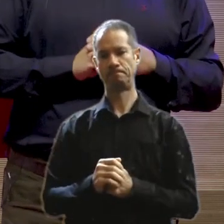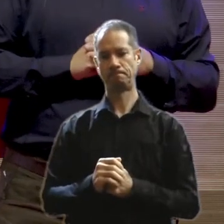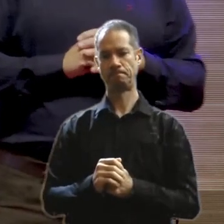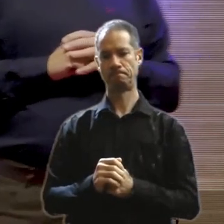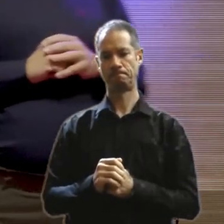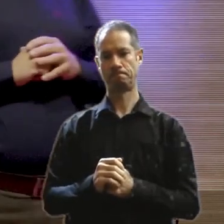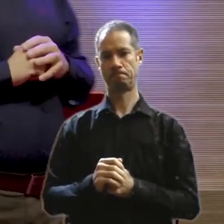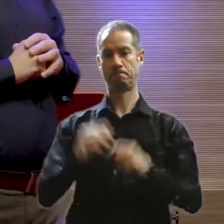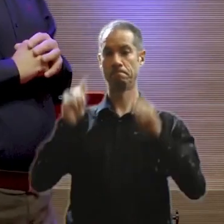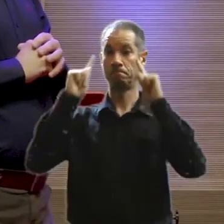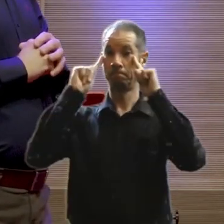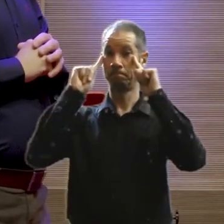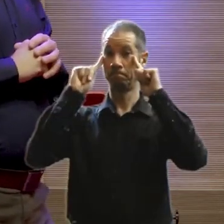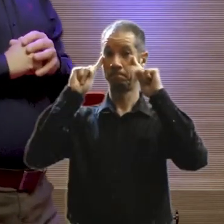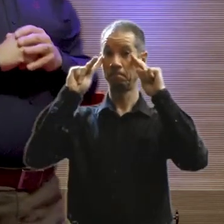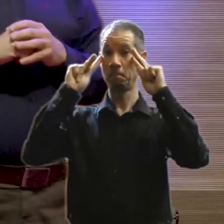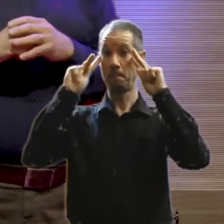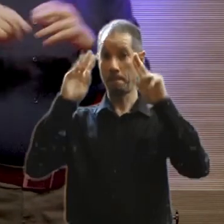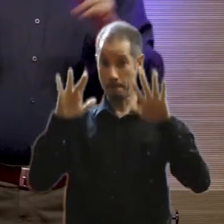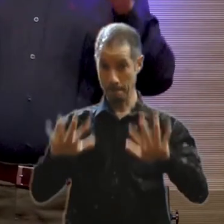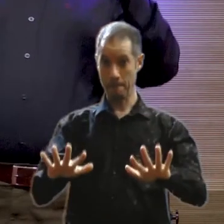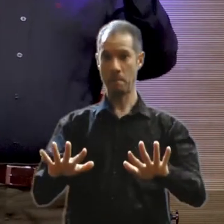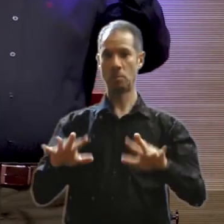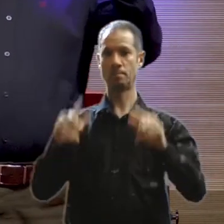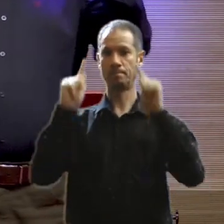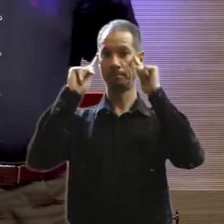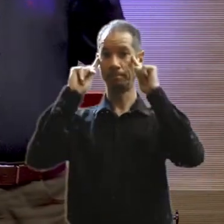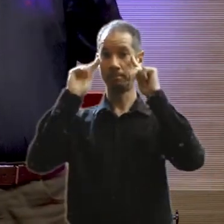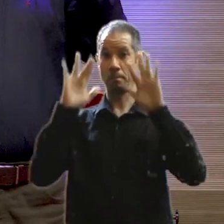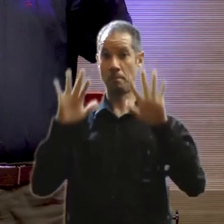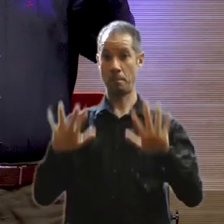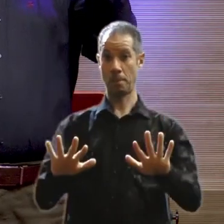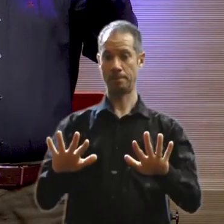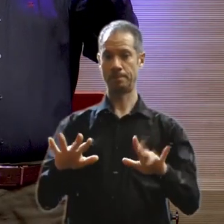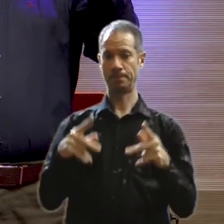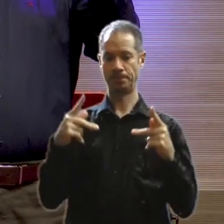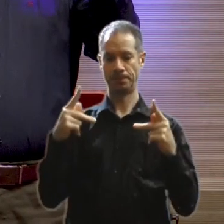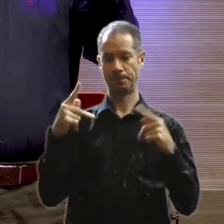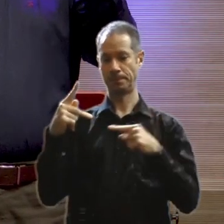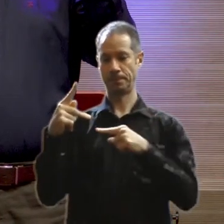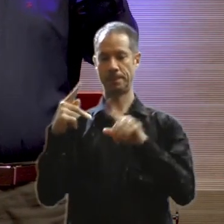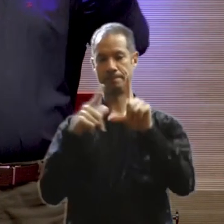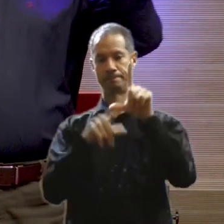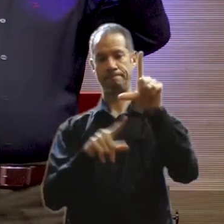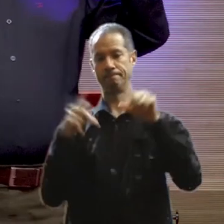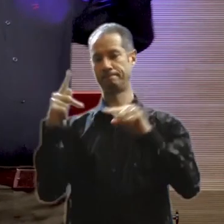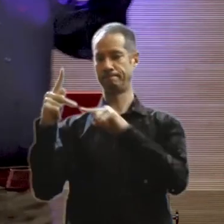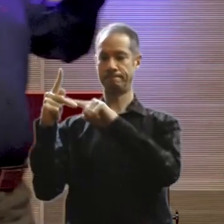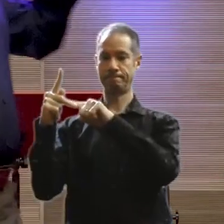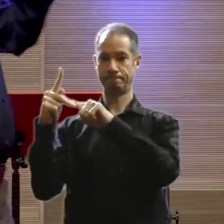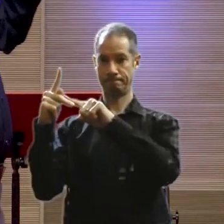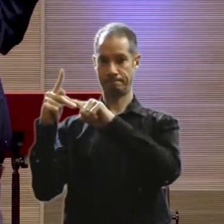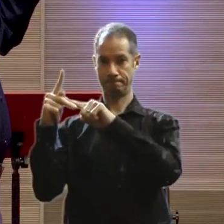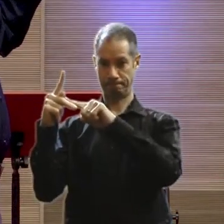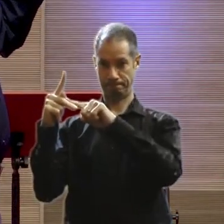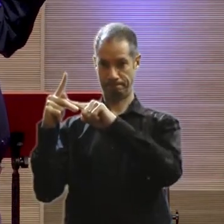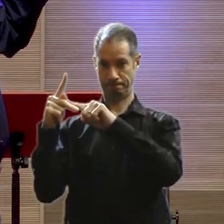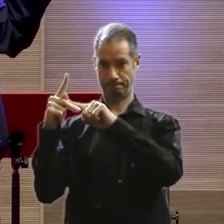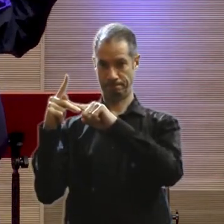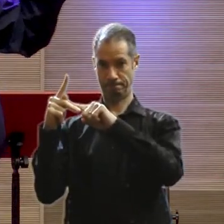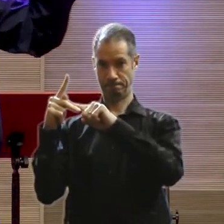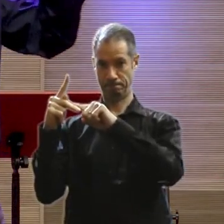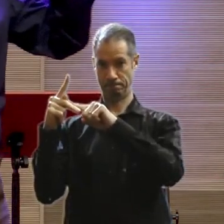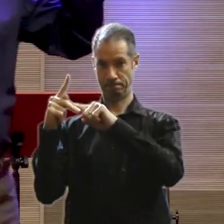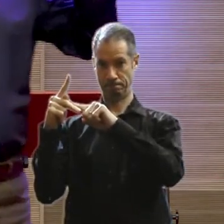Próspero. Prosperidade. A letra P. É assim, ó. P.